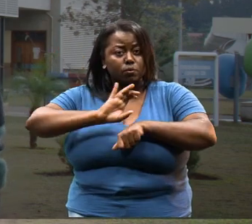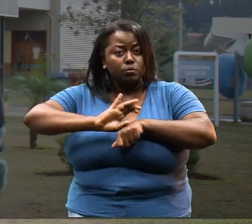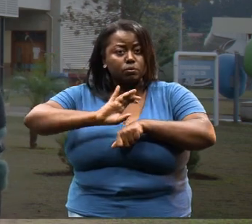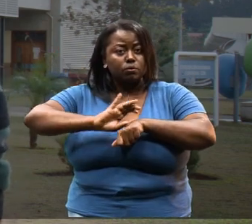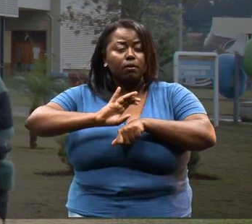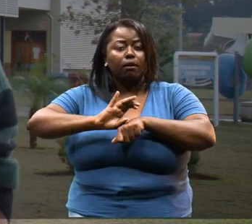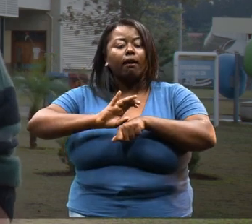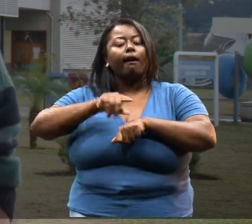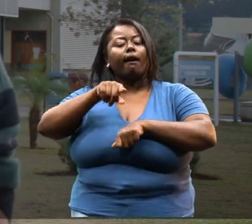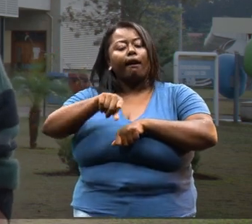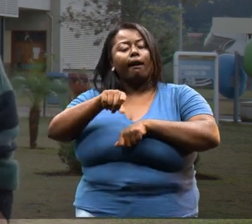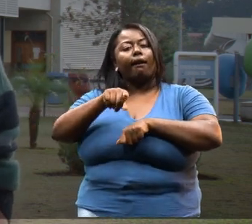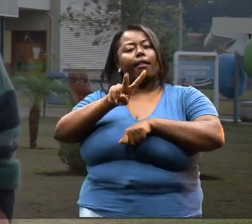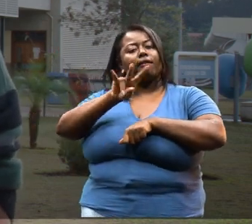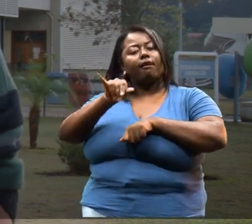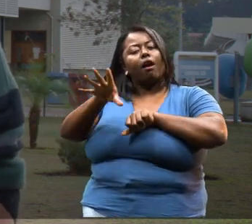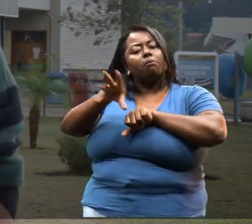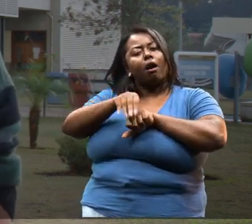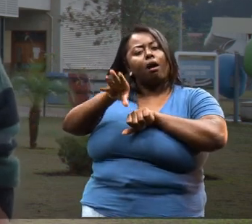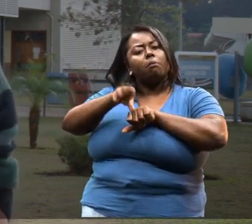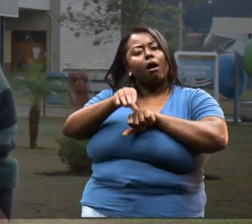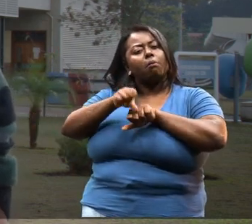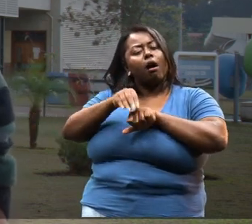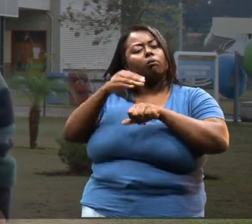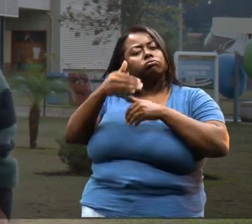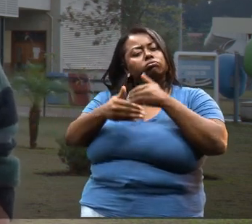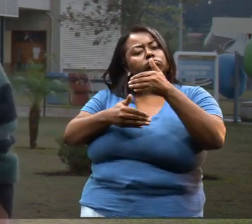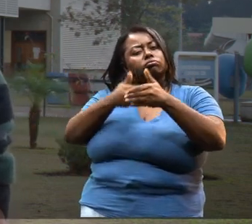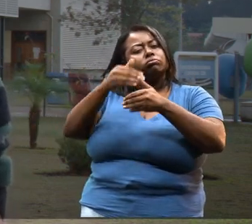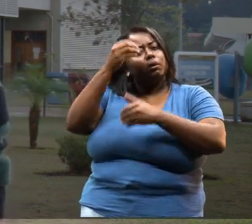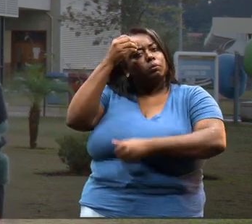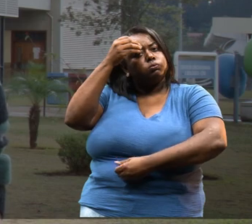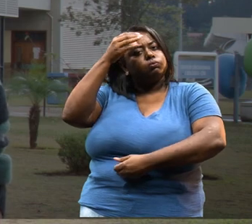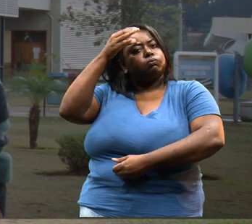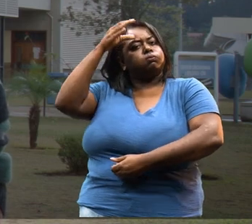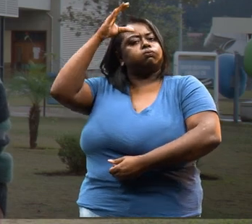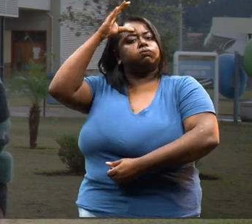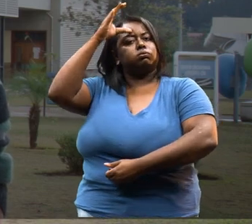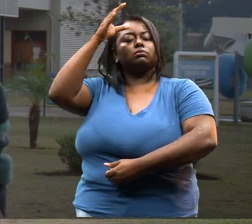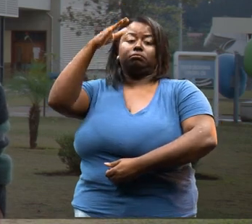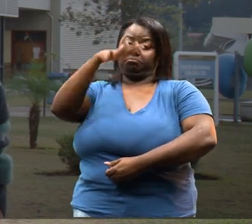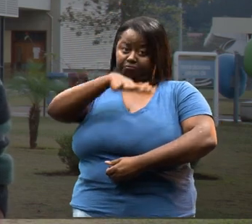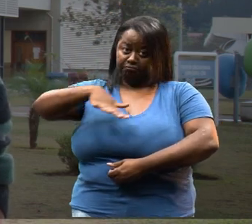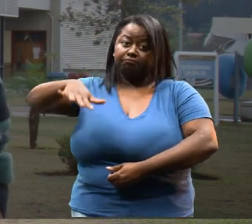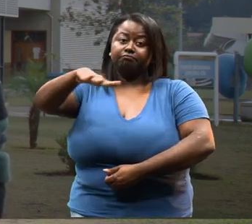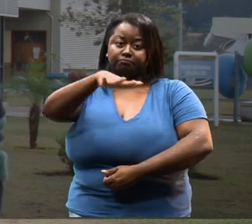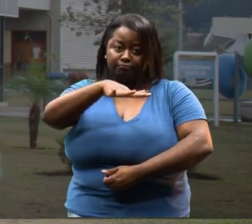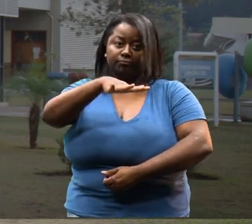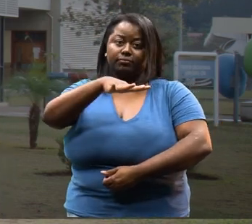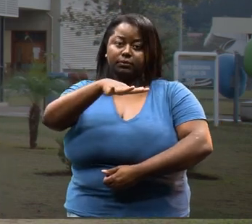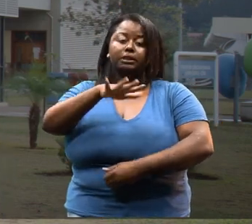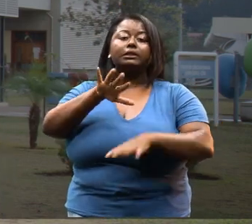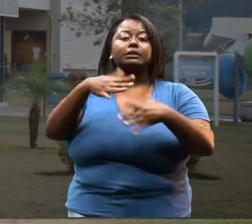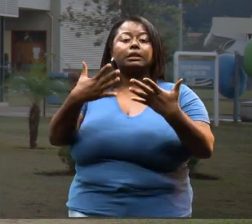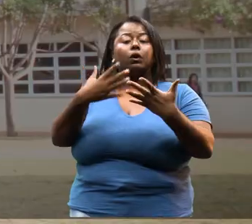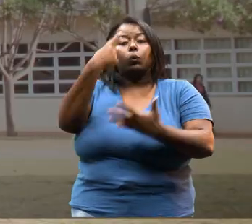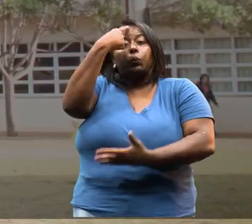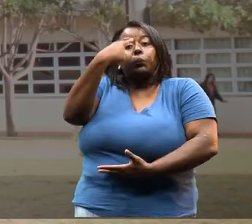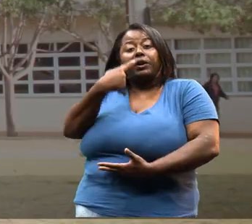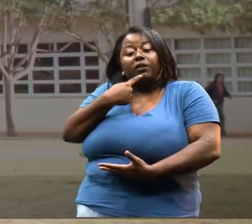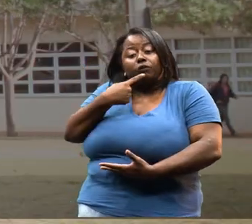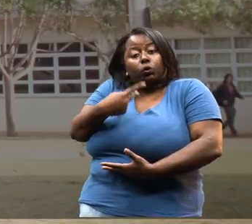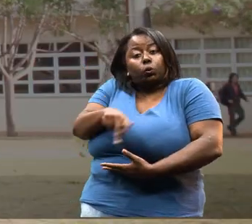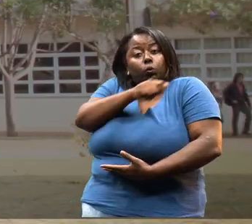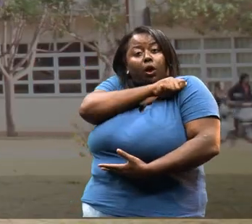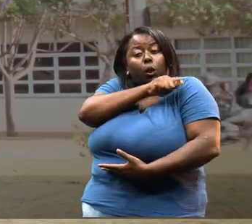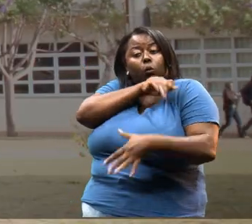no curso, ele vai construindo um conhecimento crítico sobre a área bastante grande. Então,